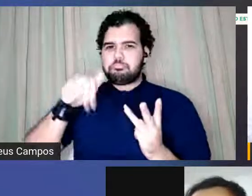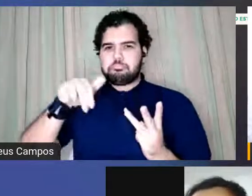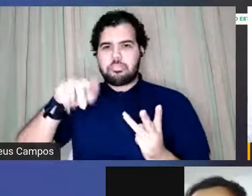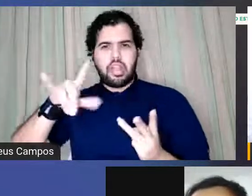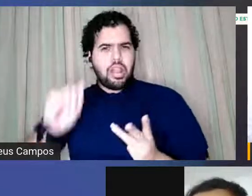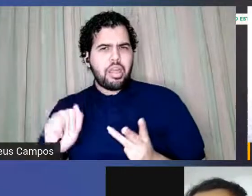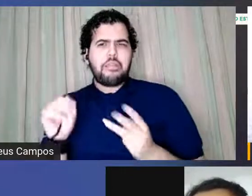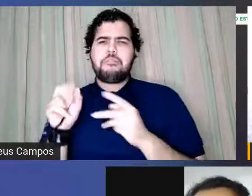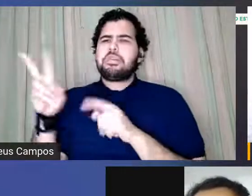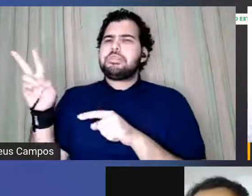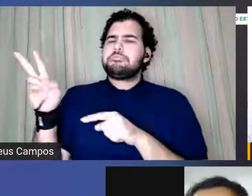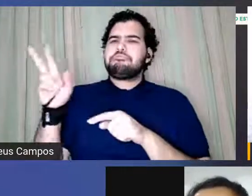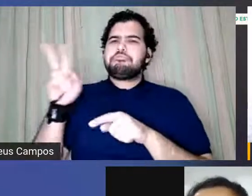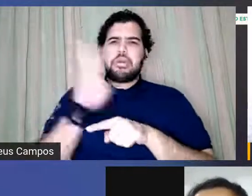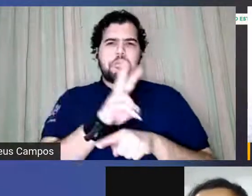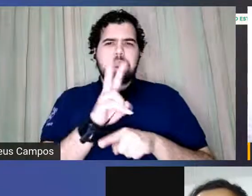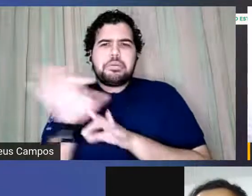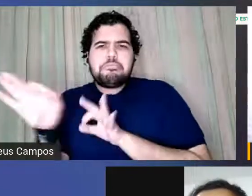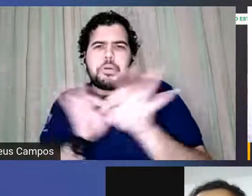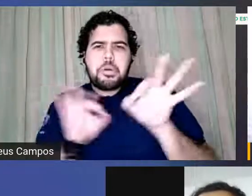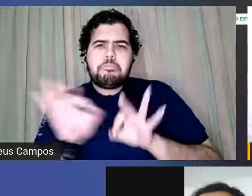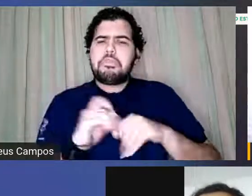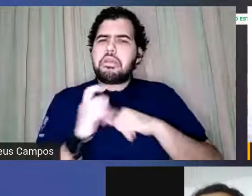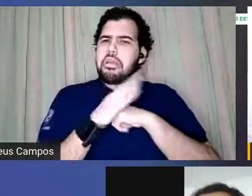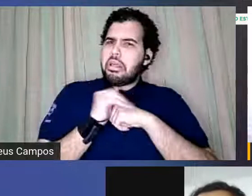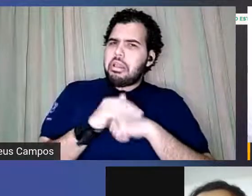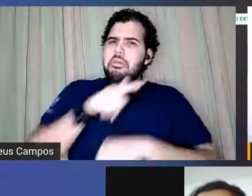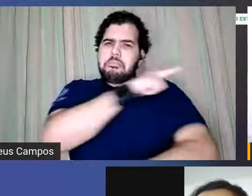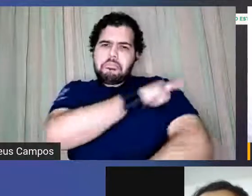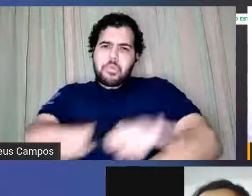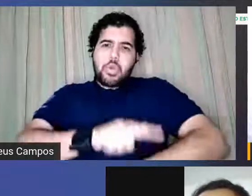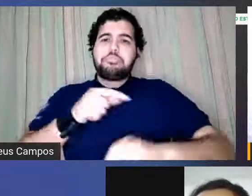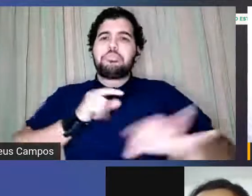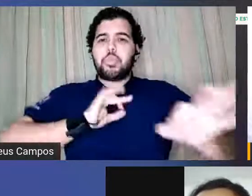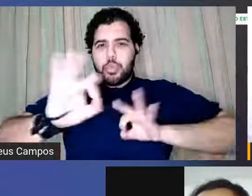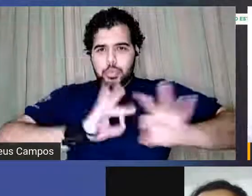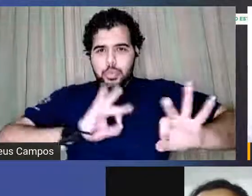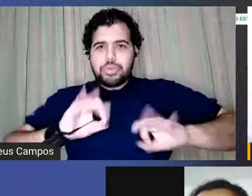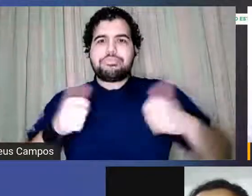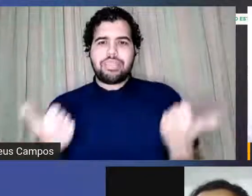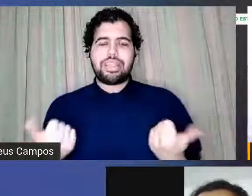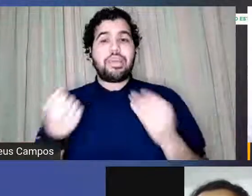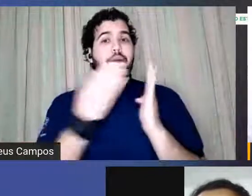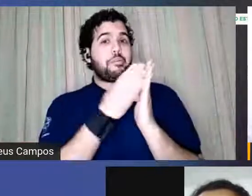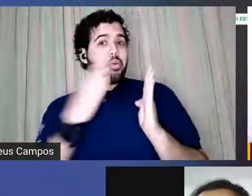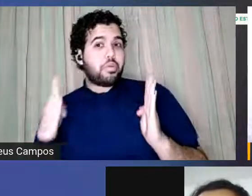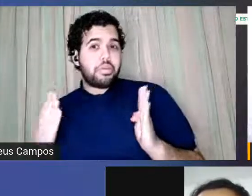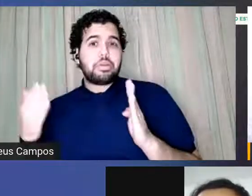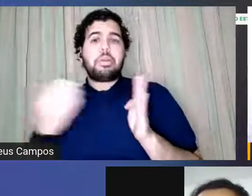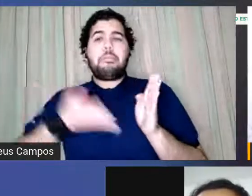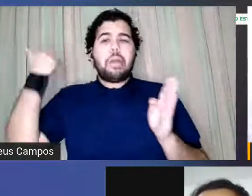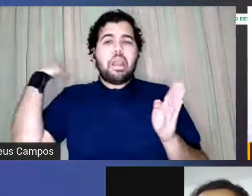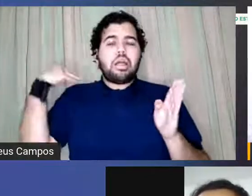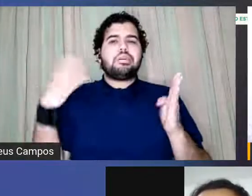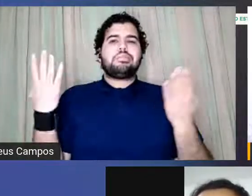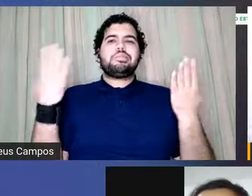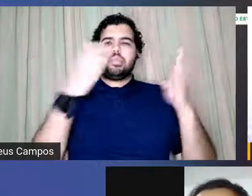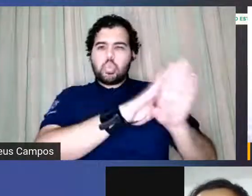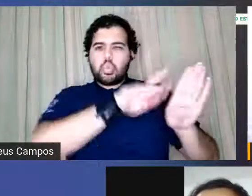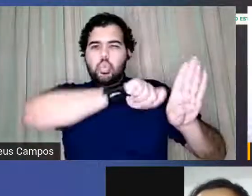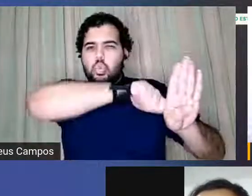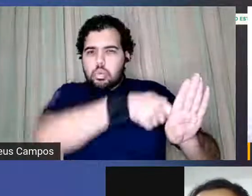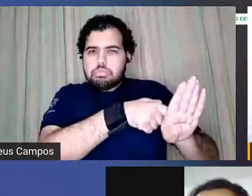gentileza do nosso projeto assim essa biblioteca que passou alguns anos fechada na sua